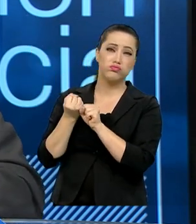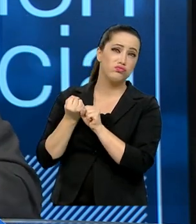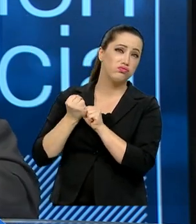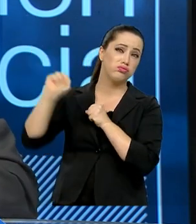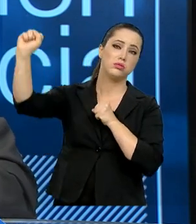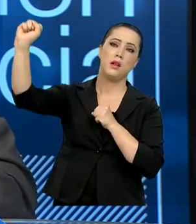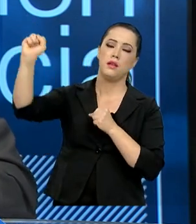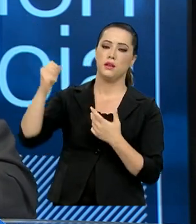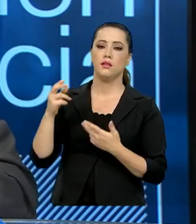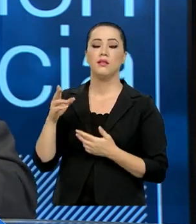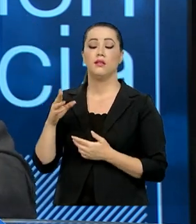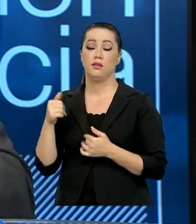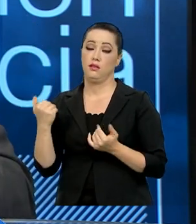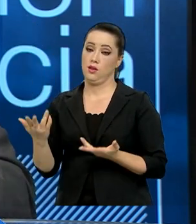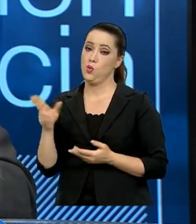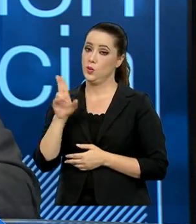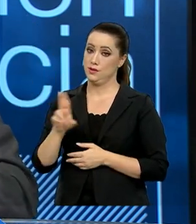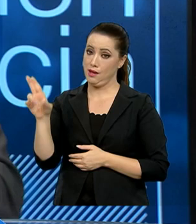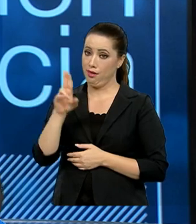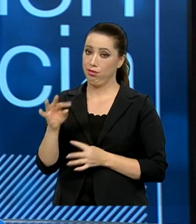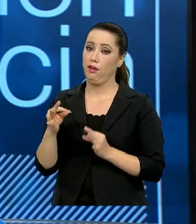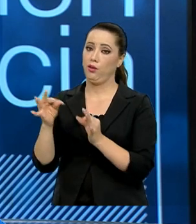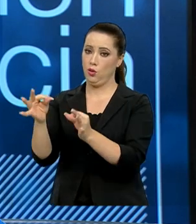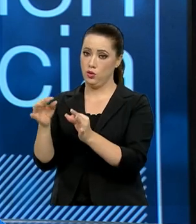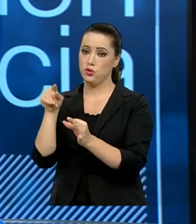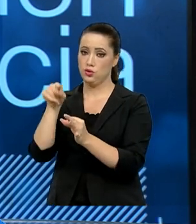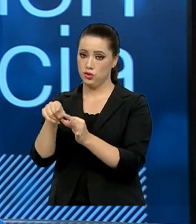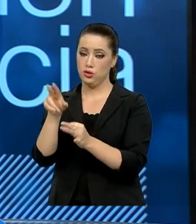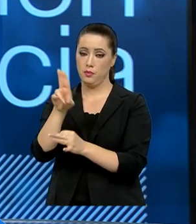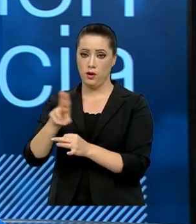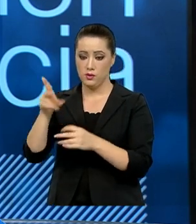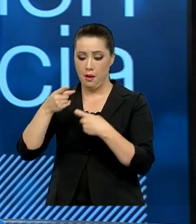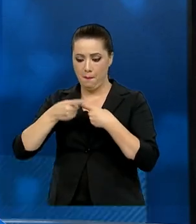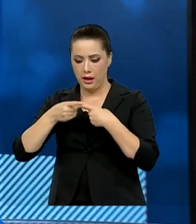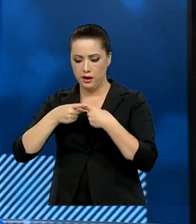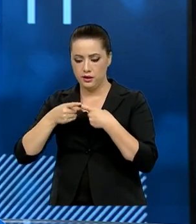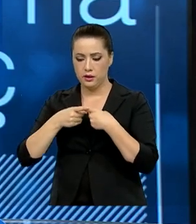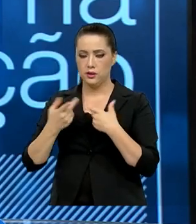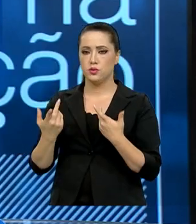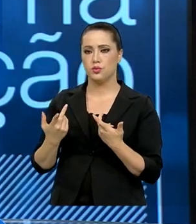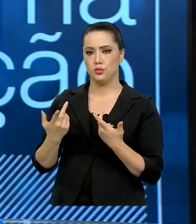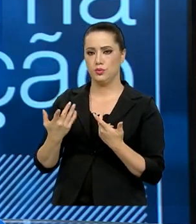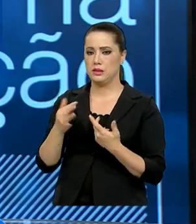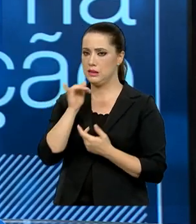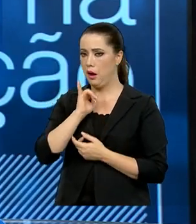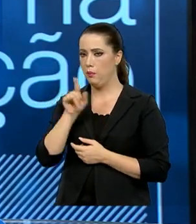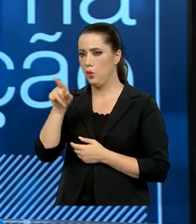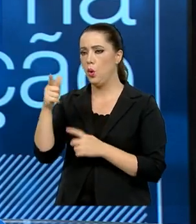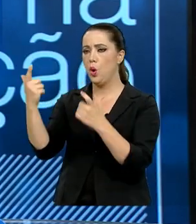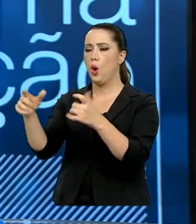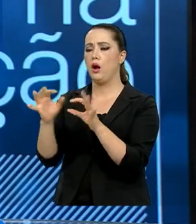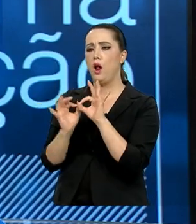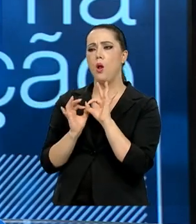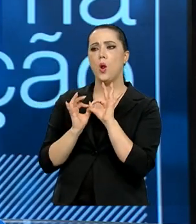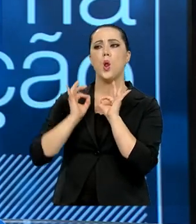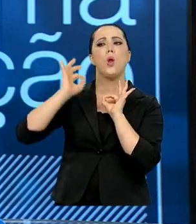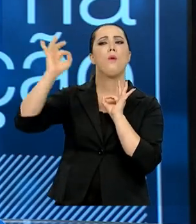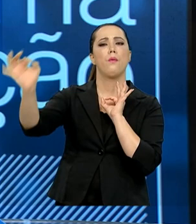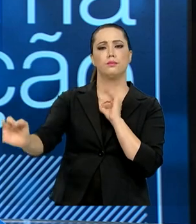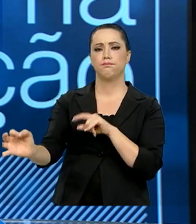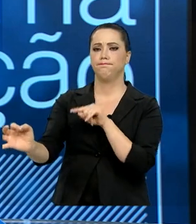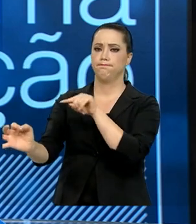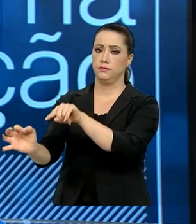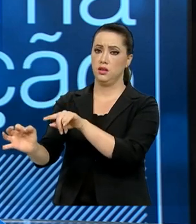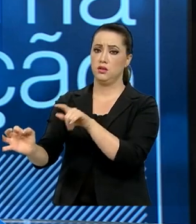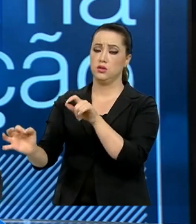desenvolvimento na área de telemedicina é fundamental. Para que em locais longínquos, vamos dizer assim,